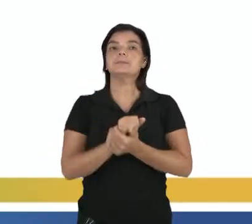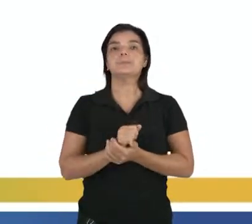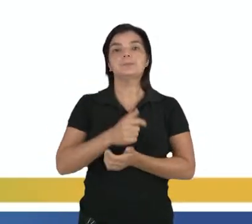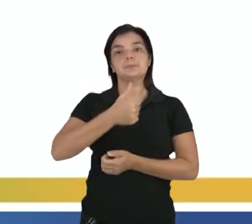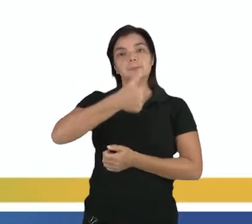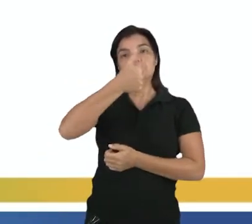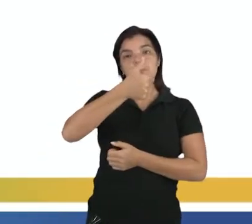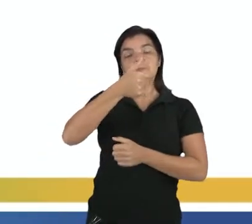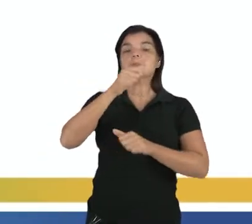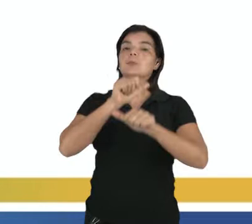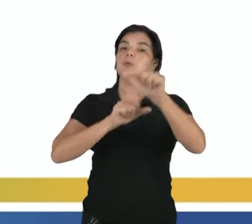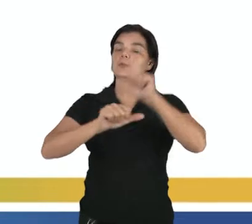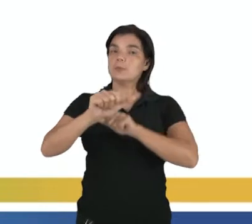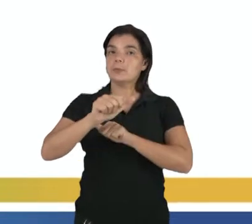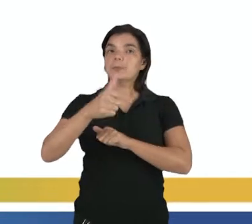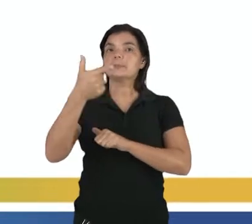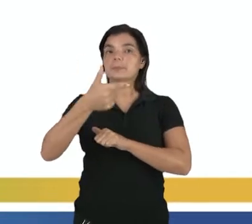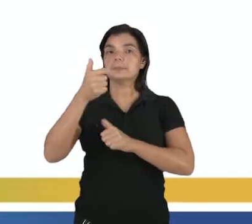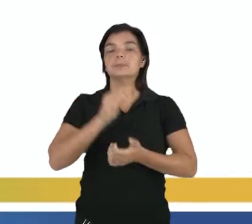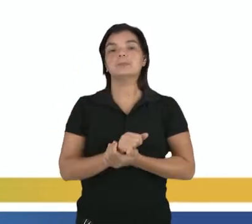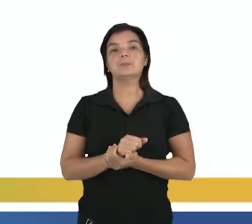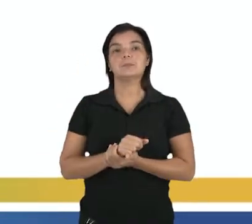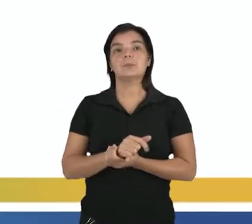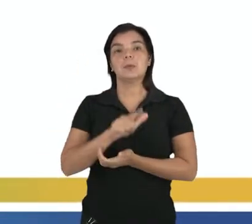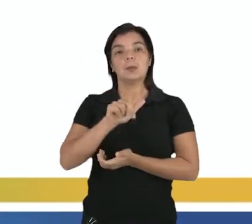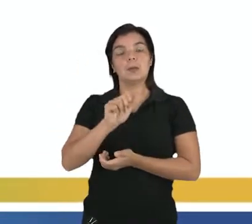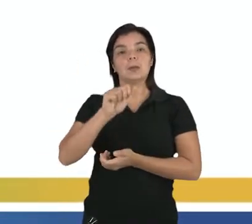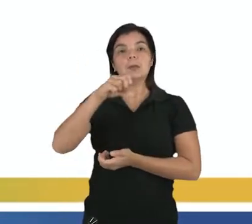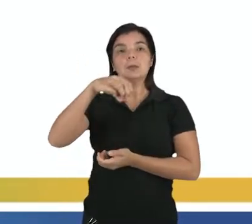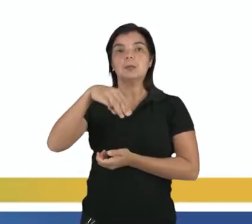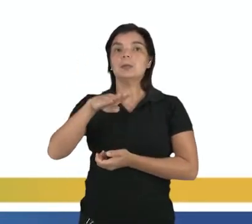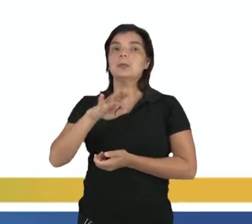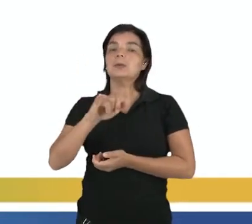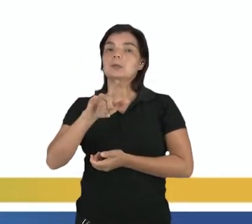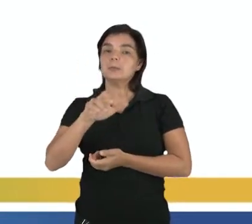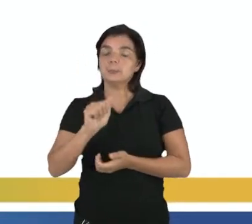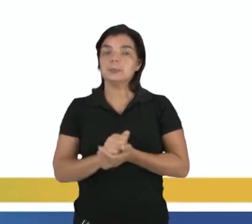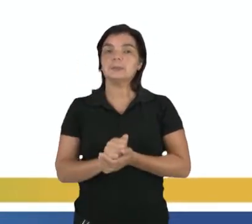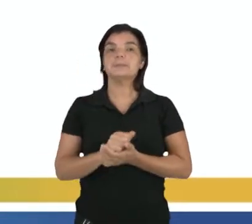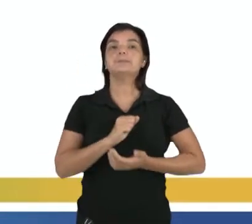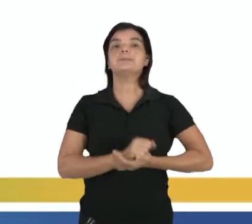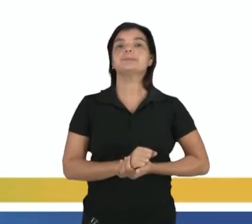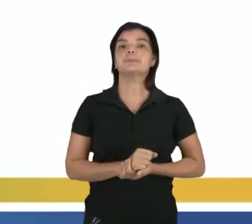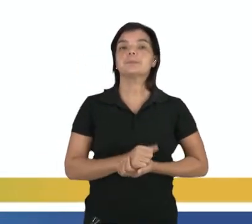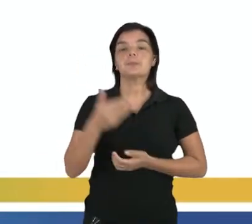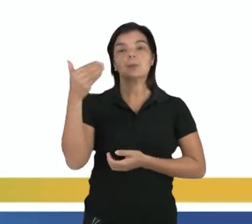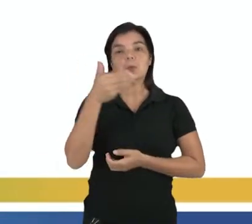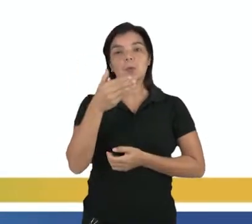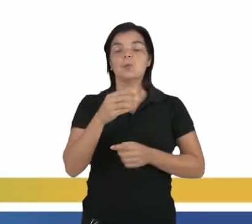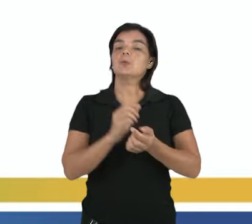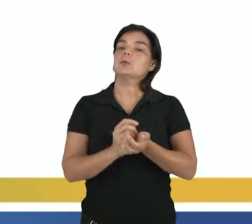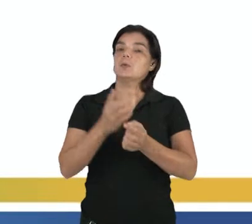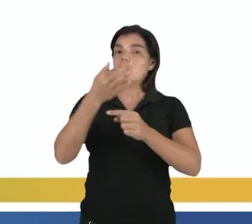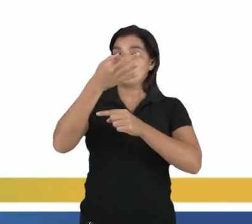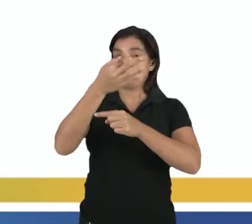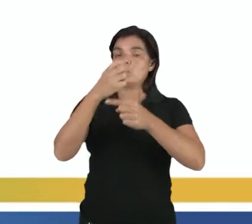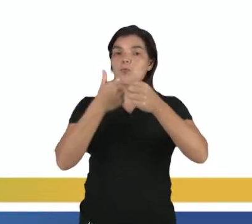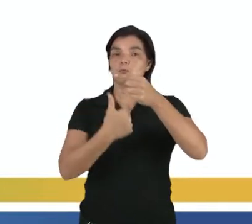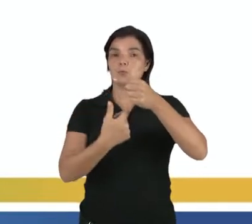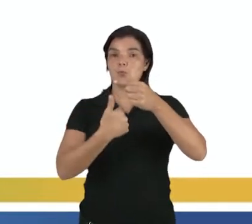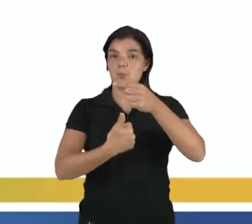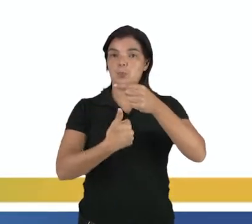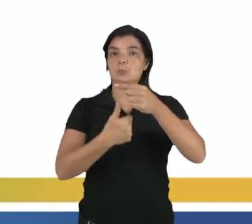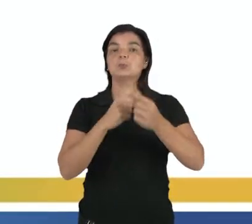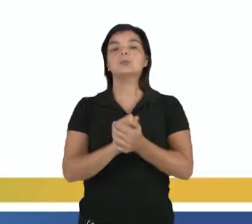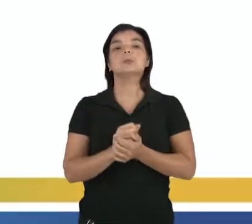primeira, que é o λ, né, o comprimento de onda, vezes o inverso da segunda. Frequência sobre 1. E